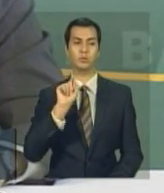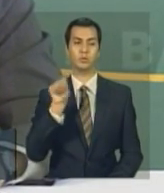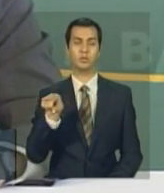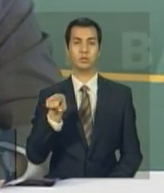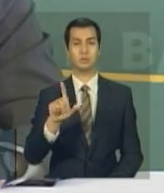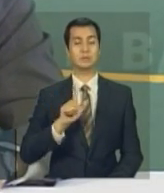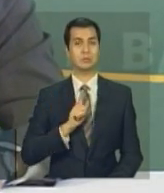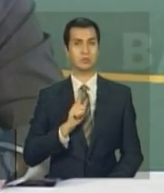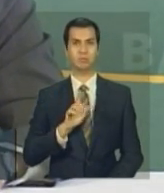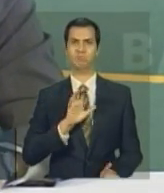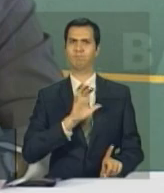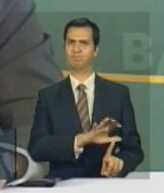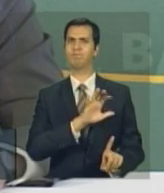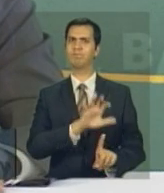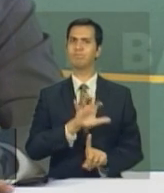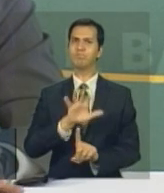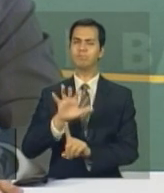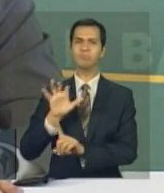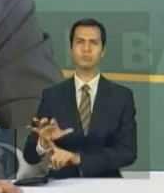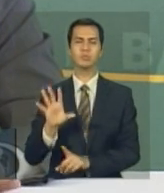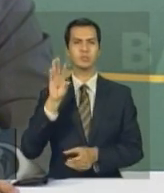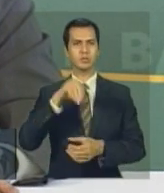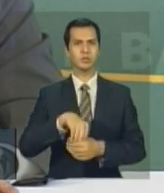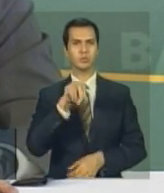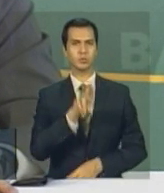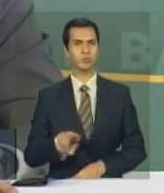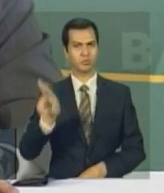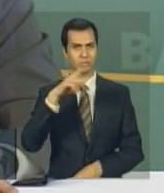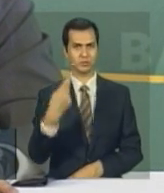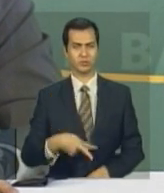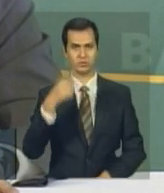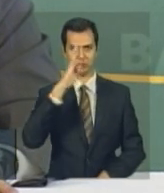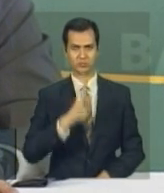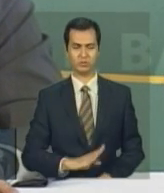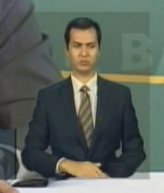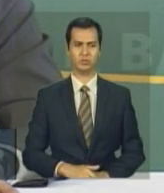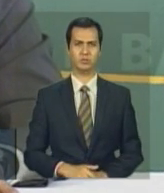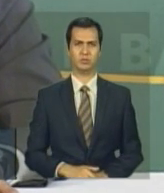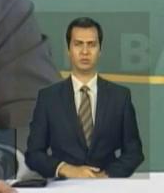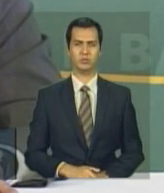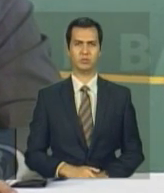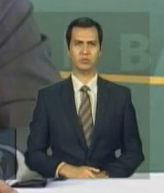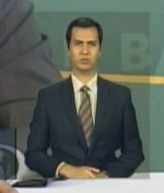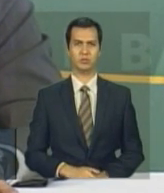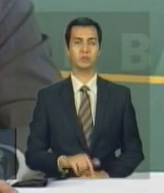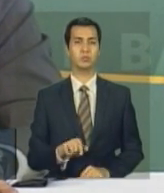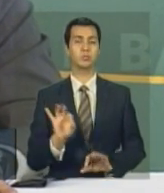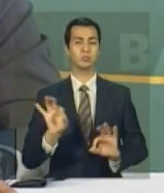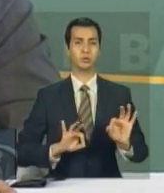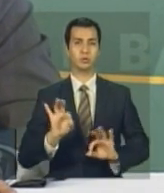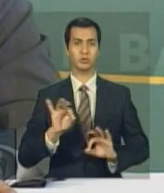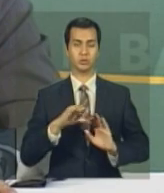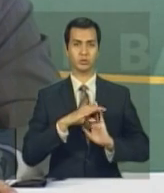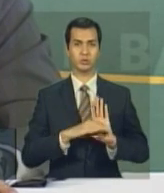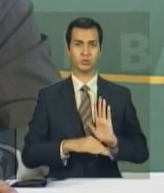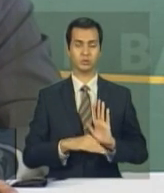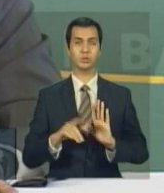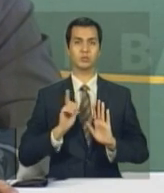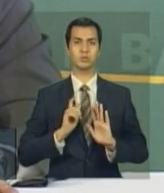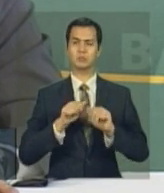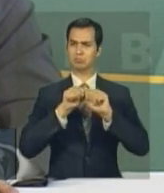que isso tem nas instituições universitárias brasileiras. Quer dizer, esse é um projeto que, na verdade, tem um efeito